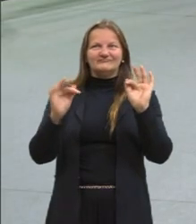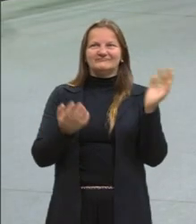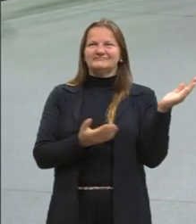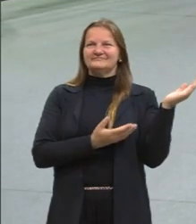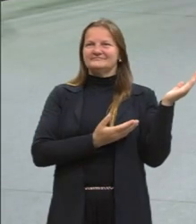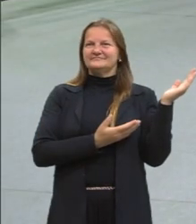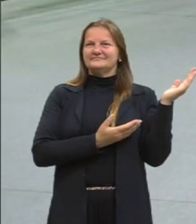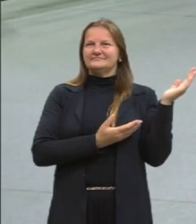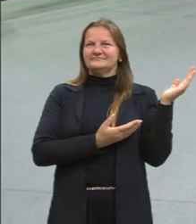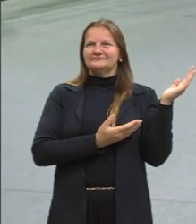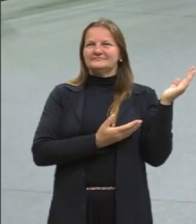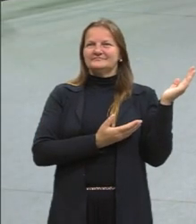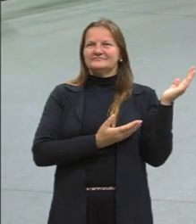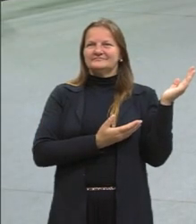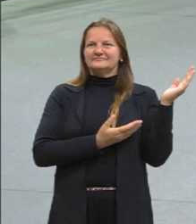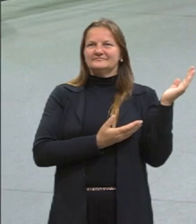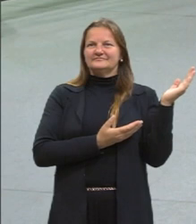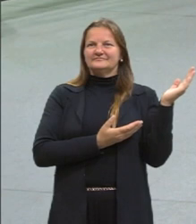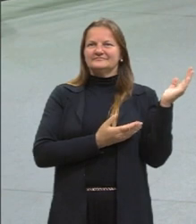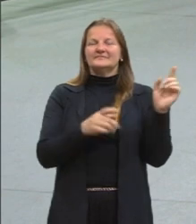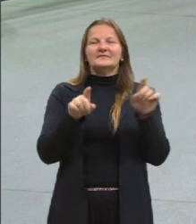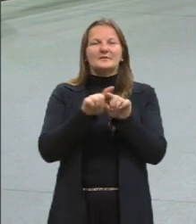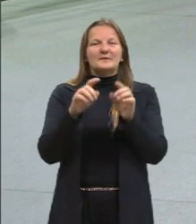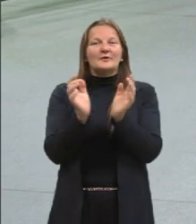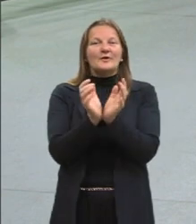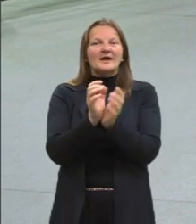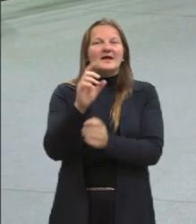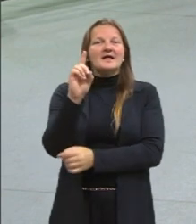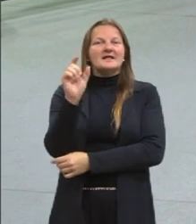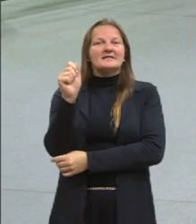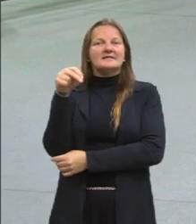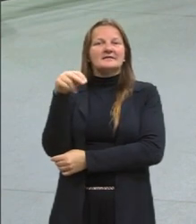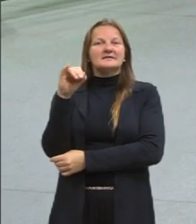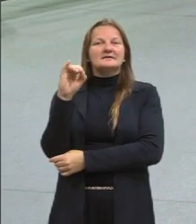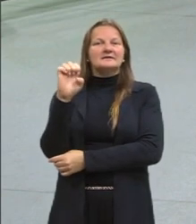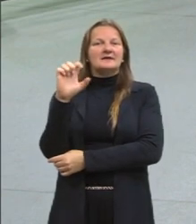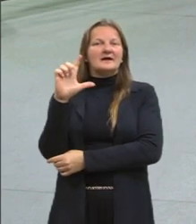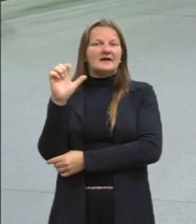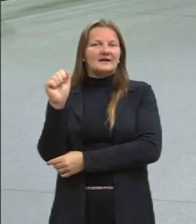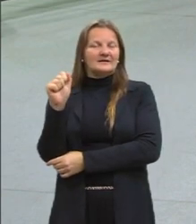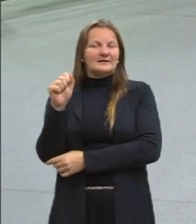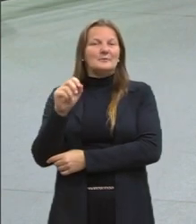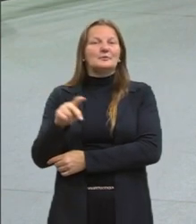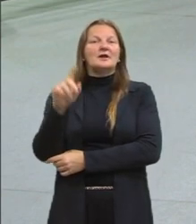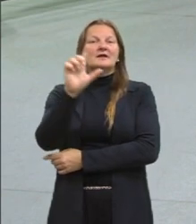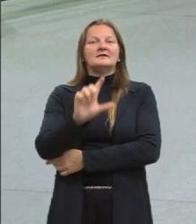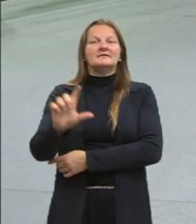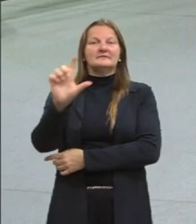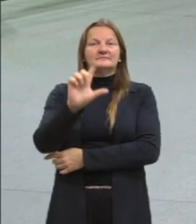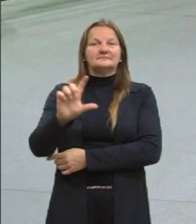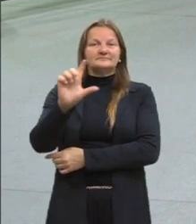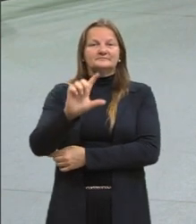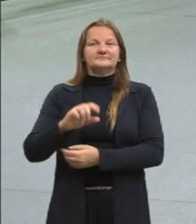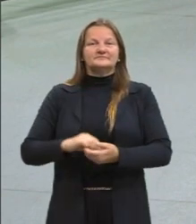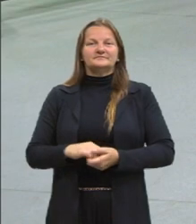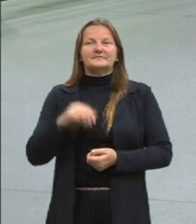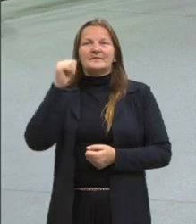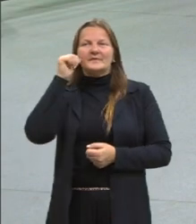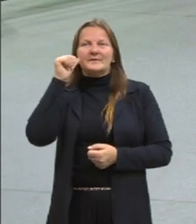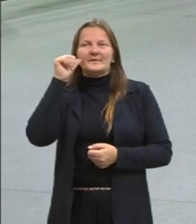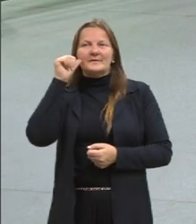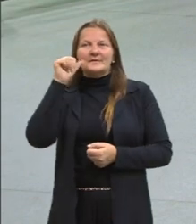Temos também aqui a professora Dani, de literatura. Oi pessoal, tudo bem com vocês? Então, eu sou uma mulher